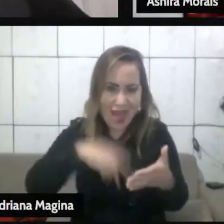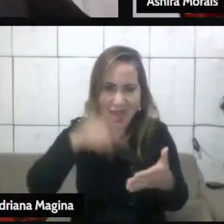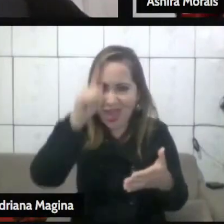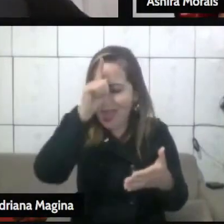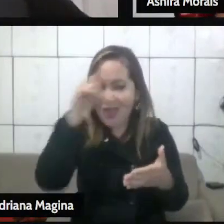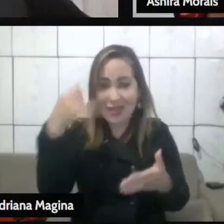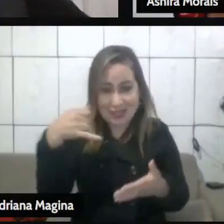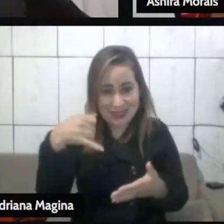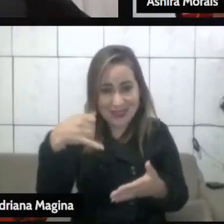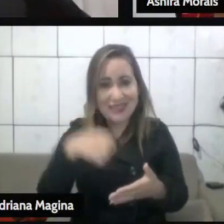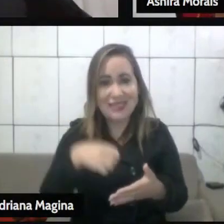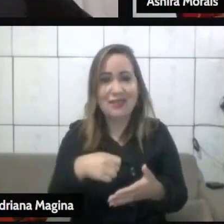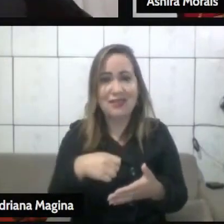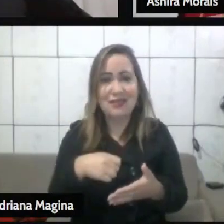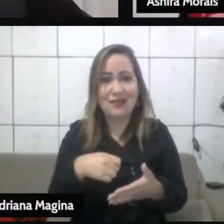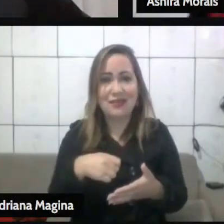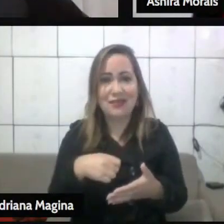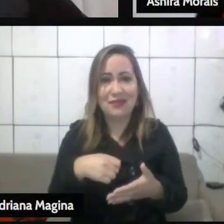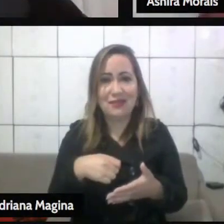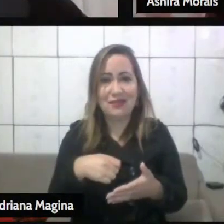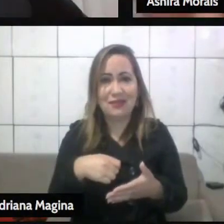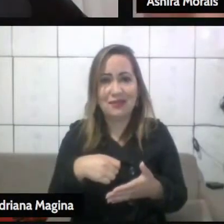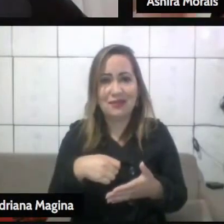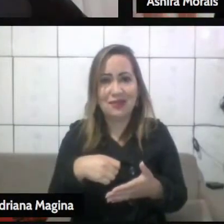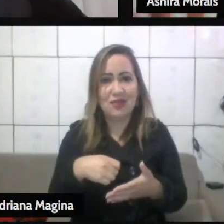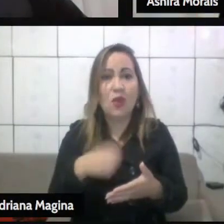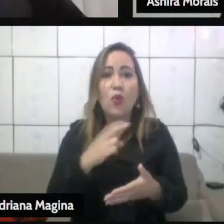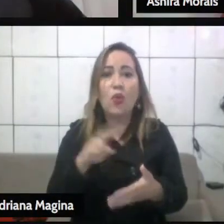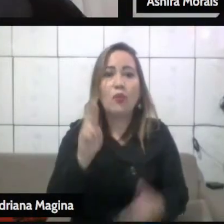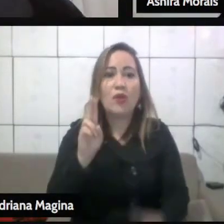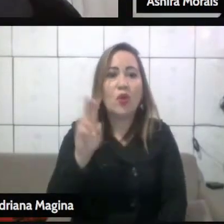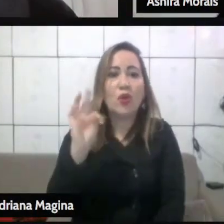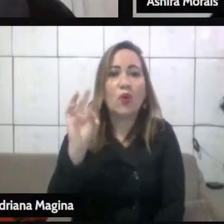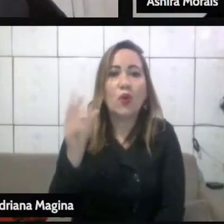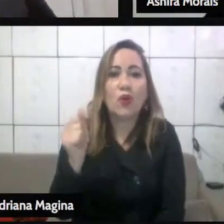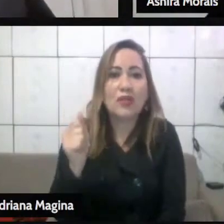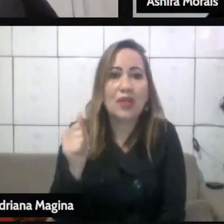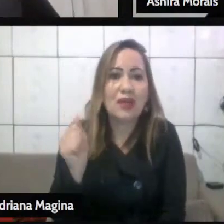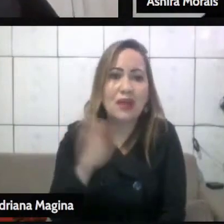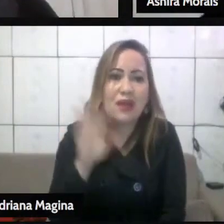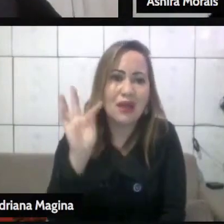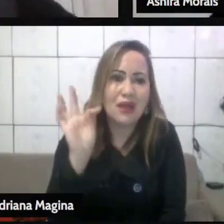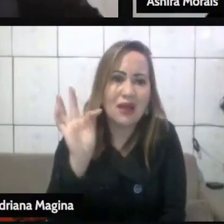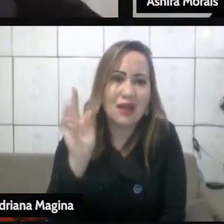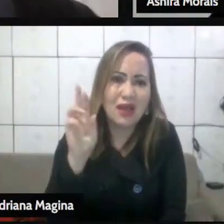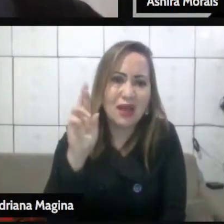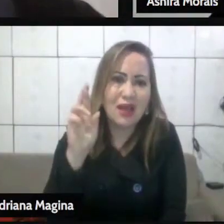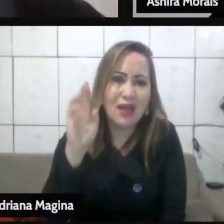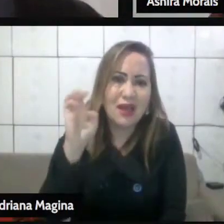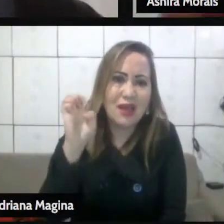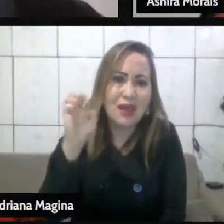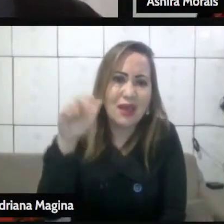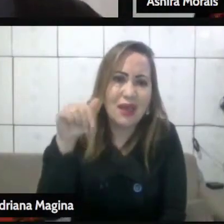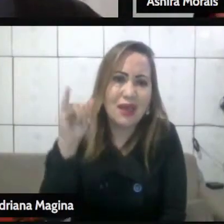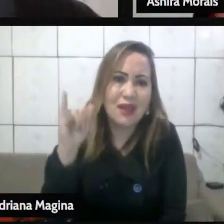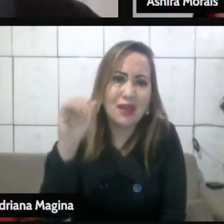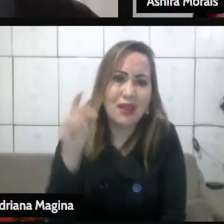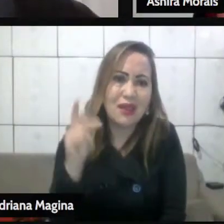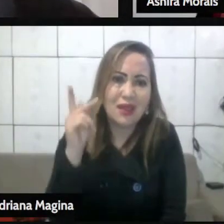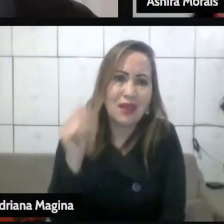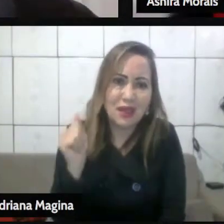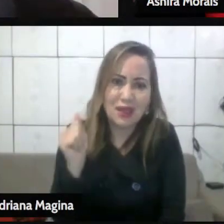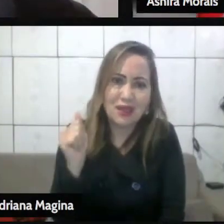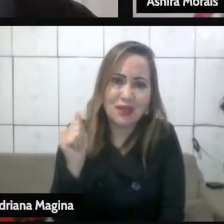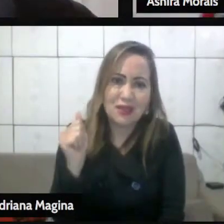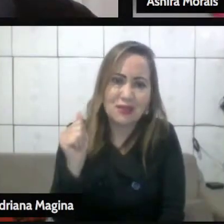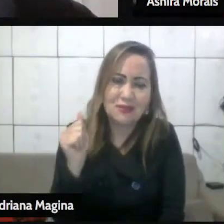A teóloga Uta Henkmi, parece. Uta Henkmi, ela no livro Eunucos pelo Reino